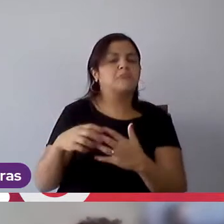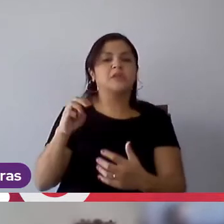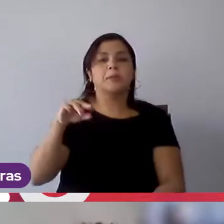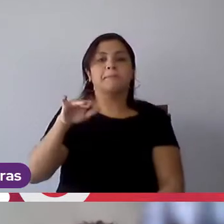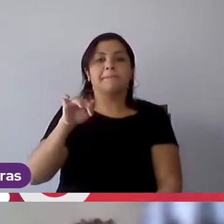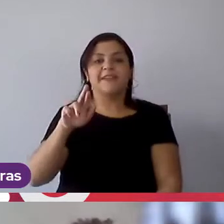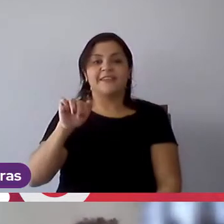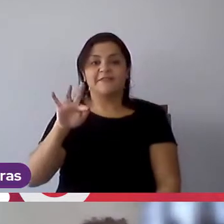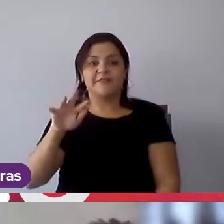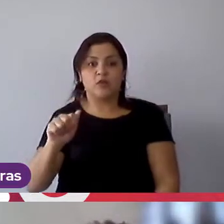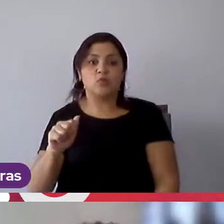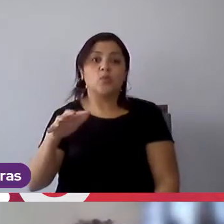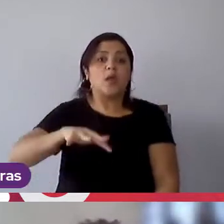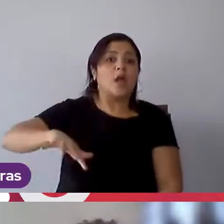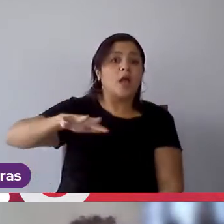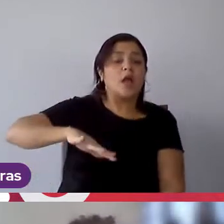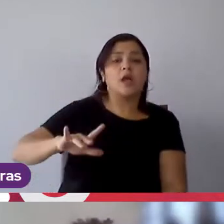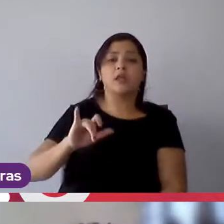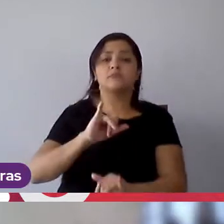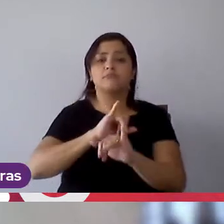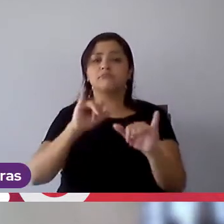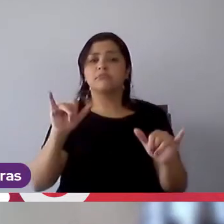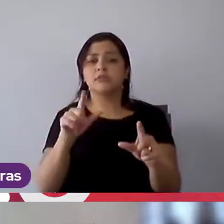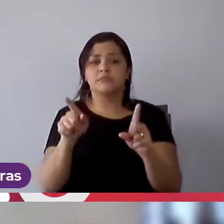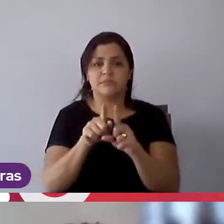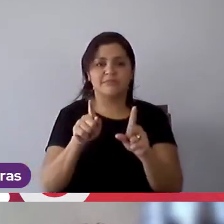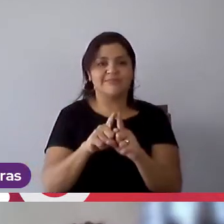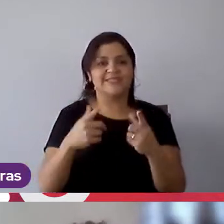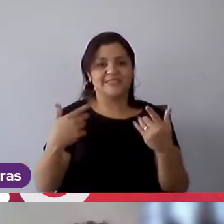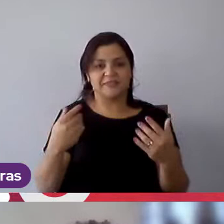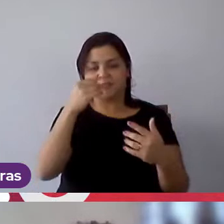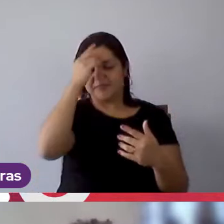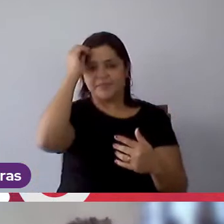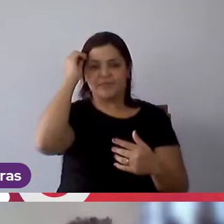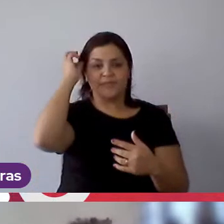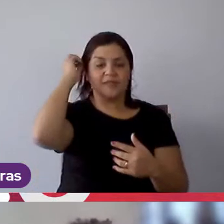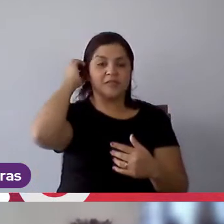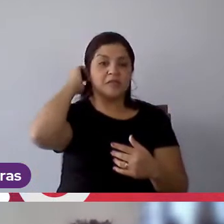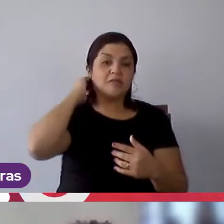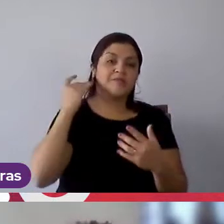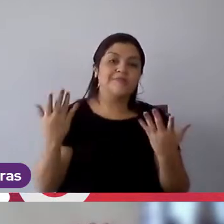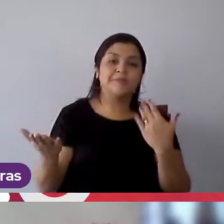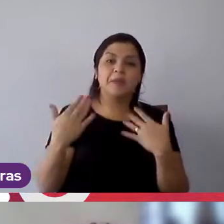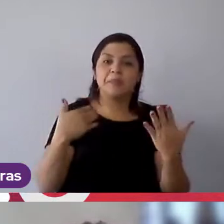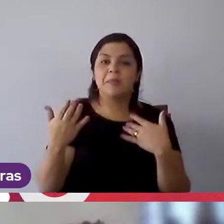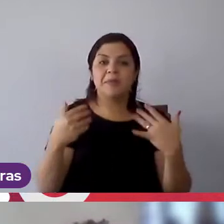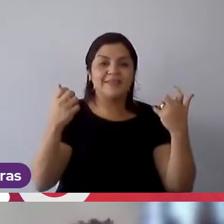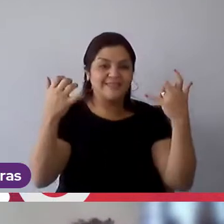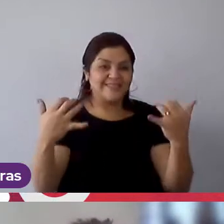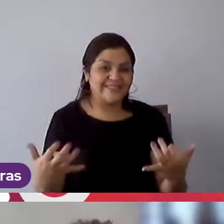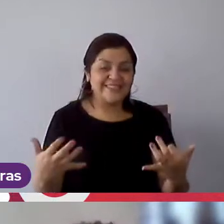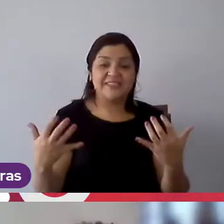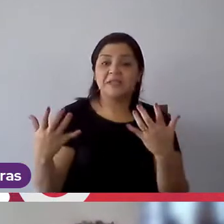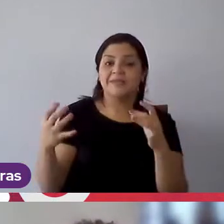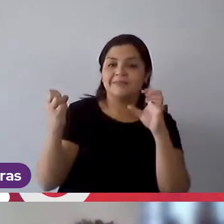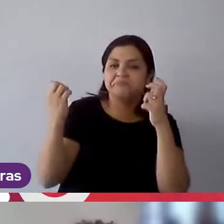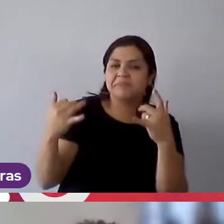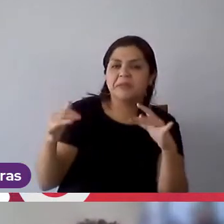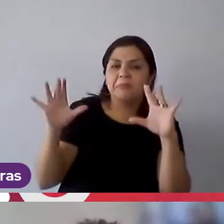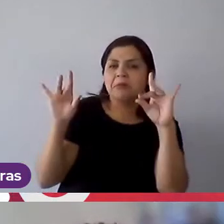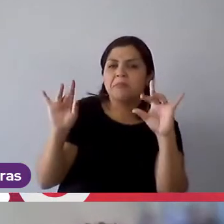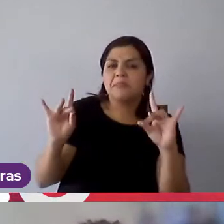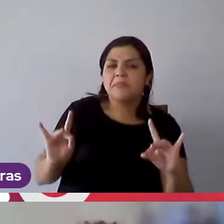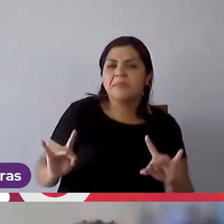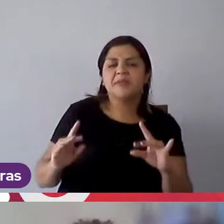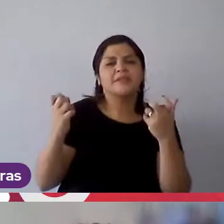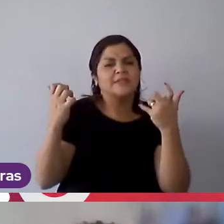funciona aquela outra área, como funciona a marketing, sento aqui com um colega de marketing e ele me explica, nem que seja ali um pouquinho por